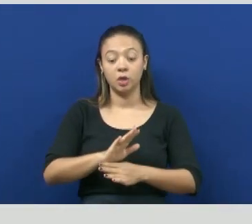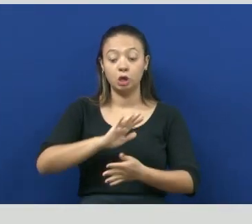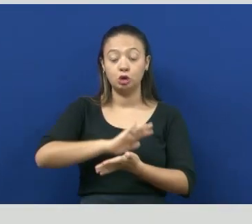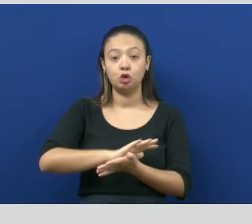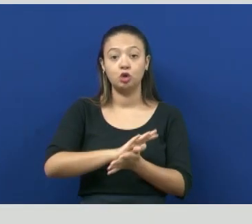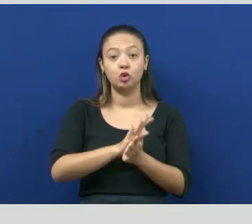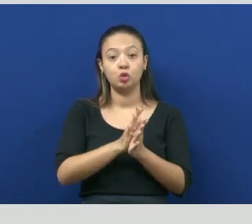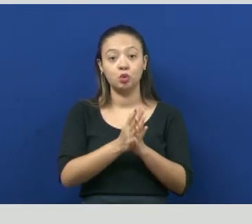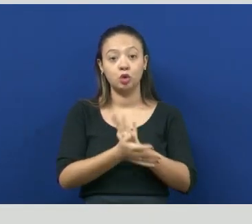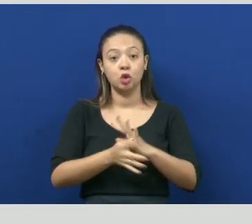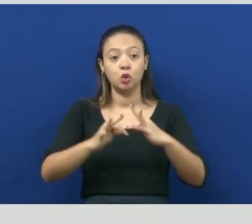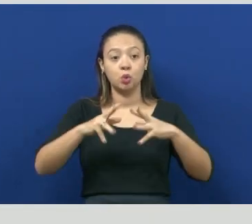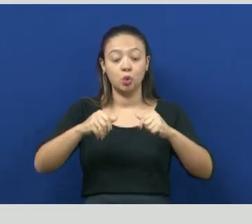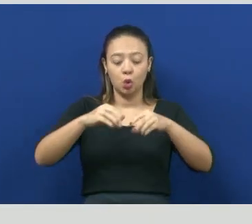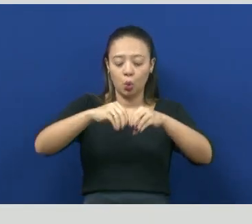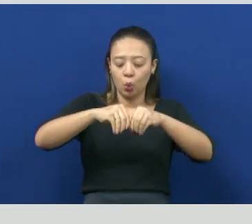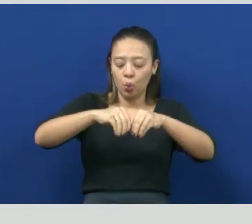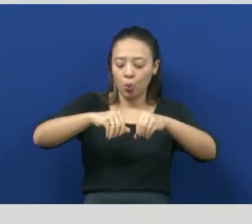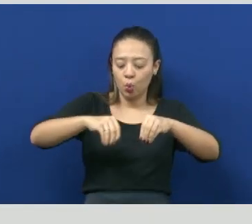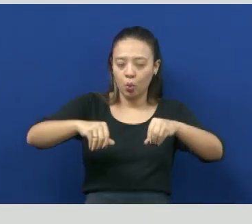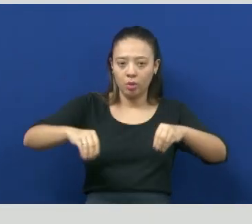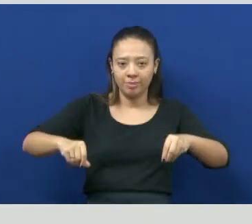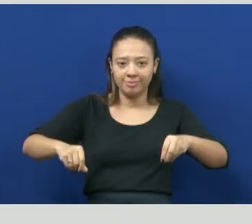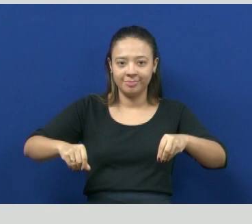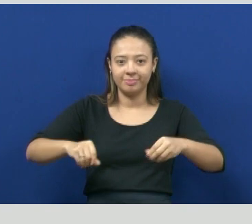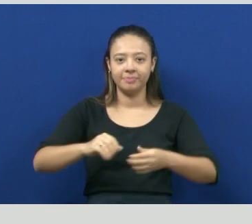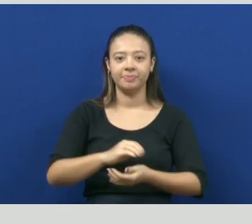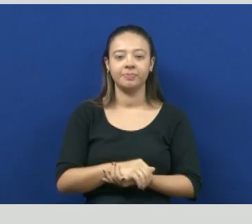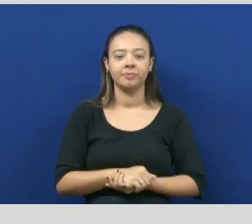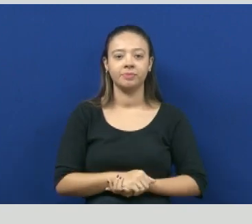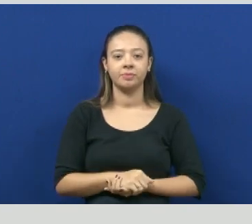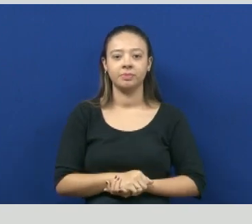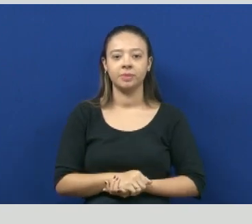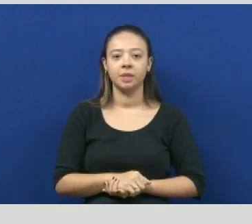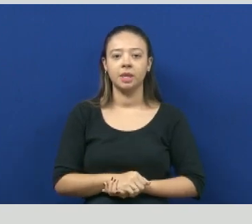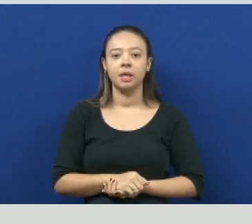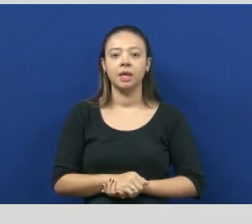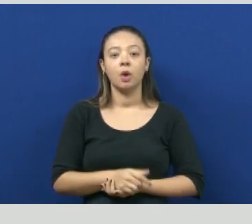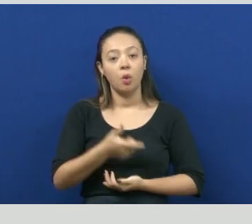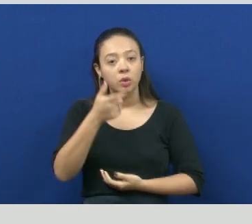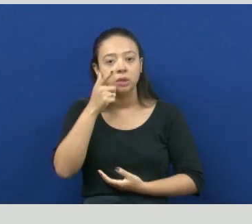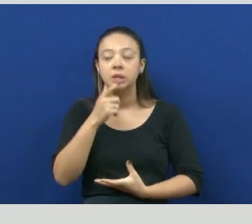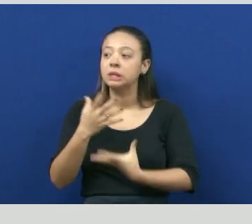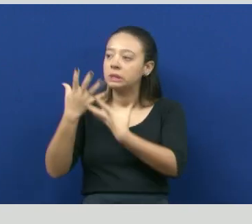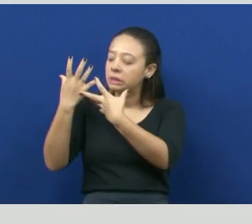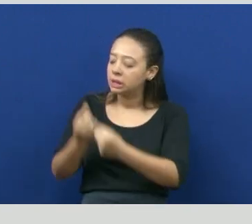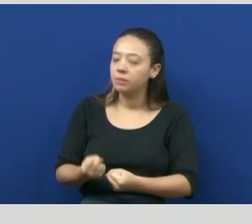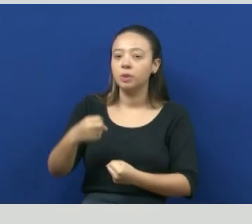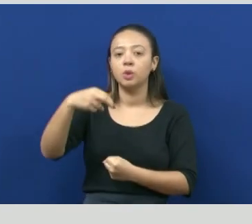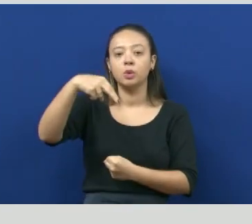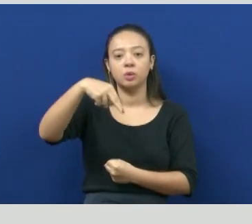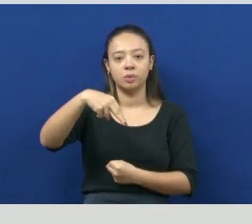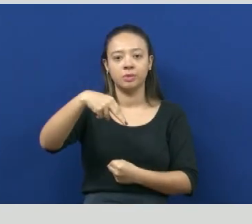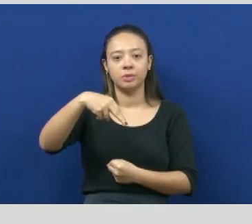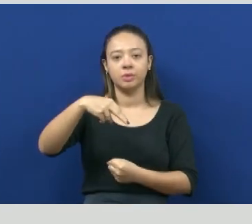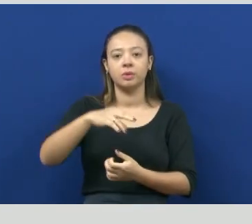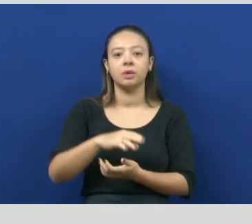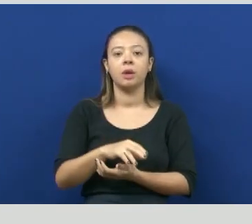ao ambiente, ao solo nitrogênio, devolver o nitrogênio ao solo.